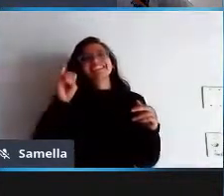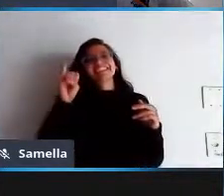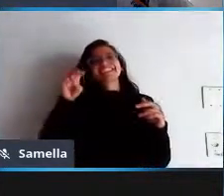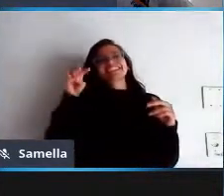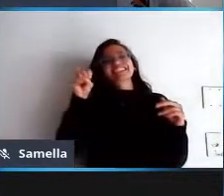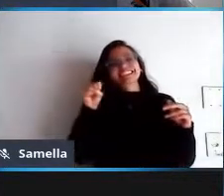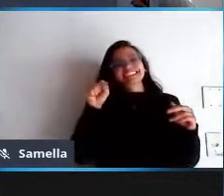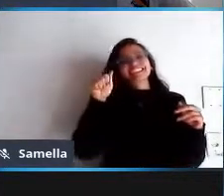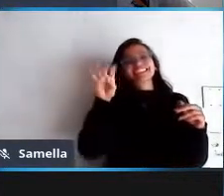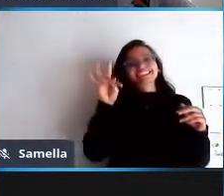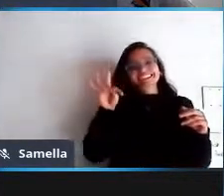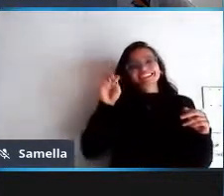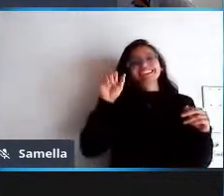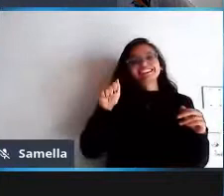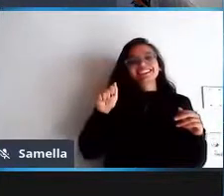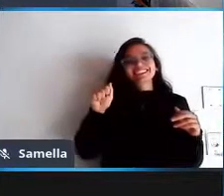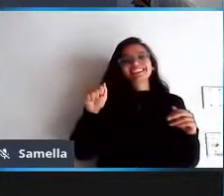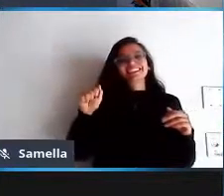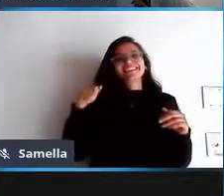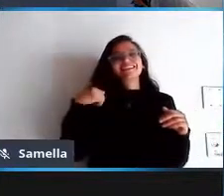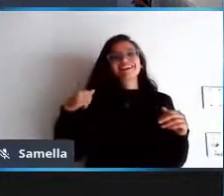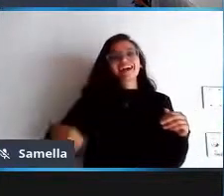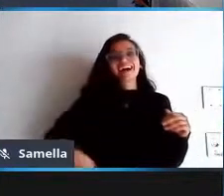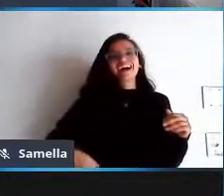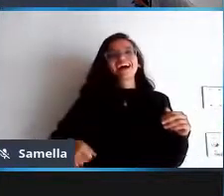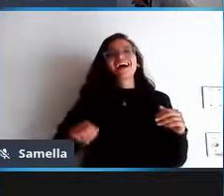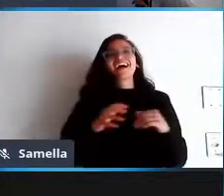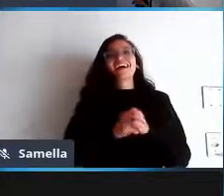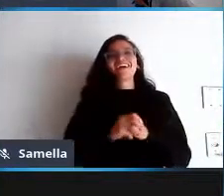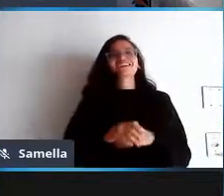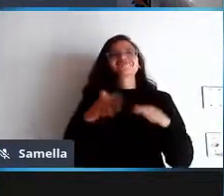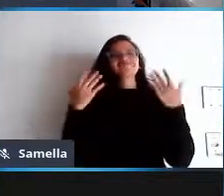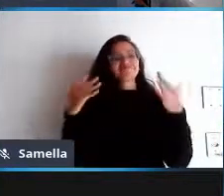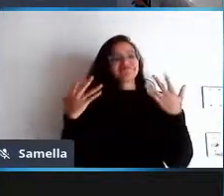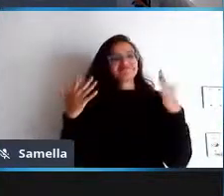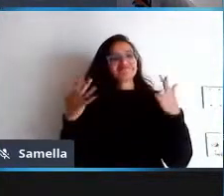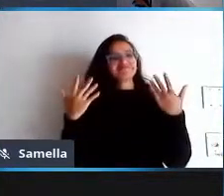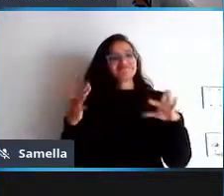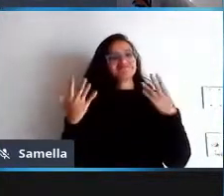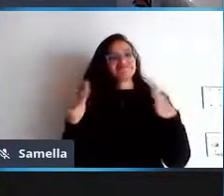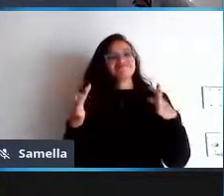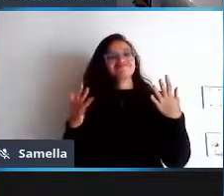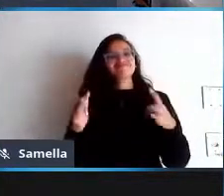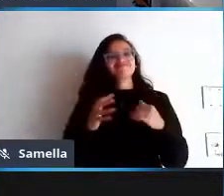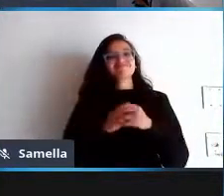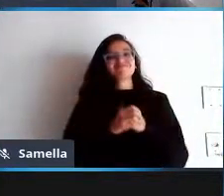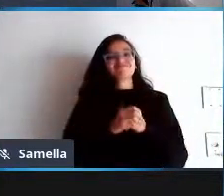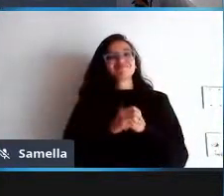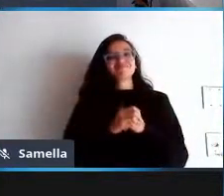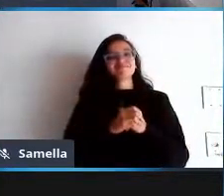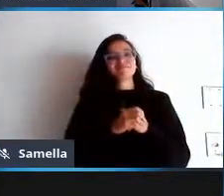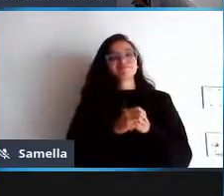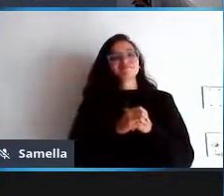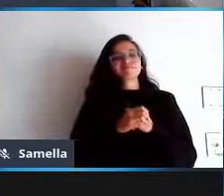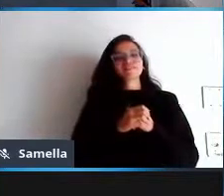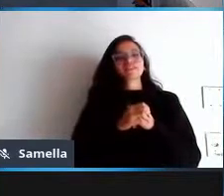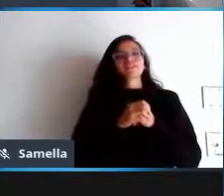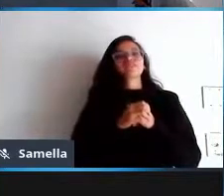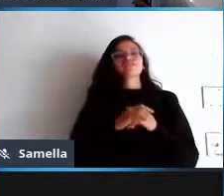Blau Araújo falou que vai dar ele falou que vai dar para outro pronto ótimo redefinir vamos rodar de novo